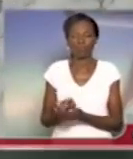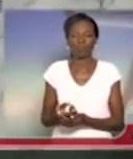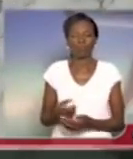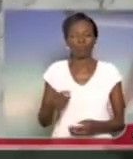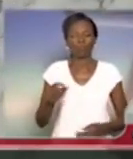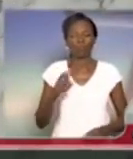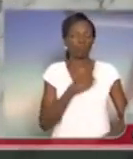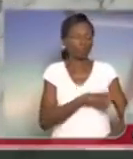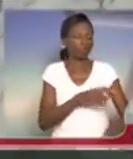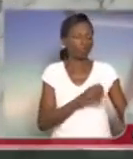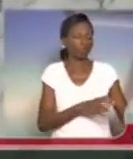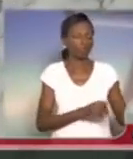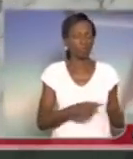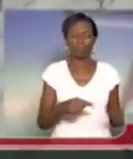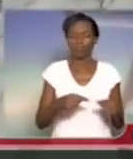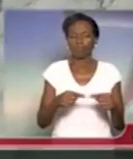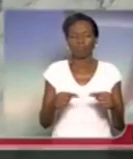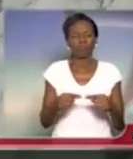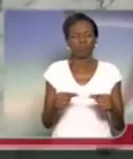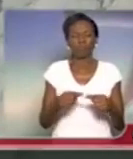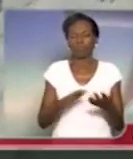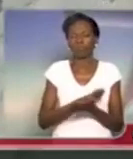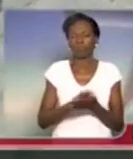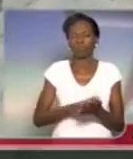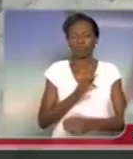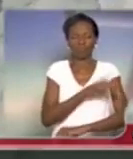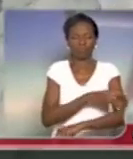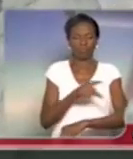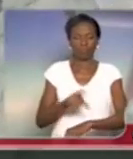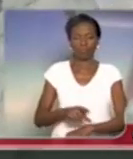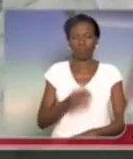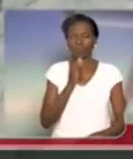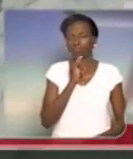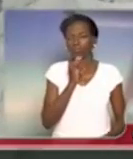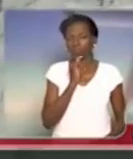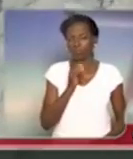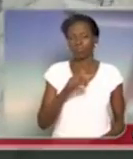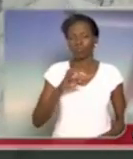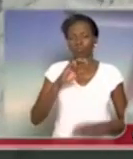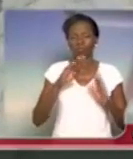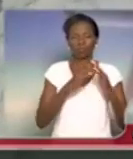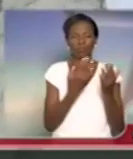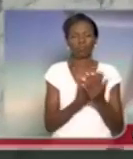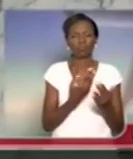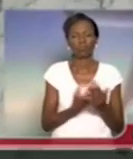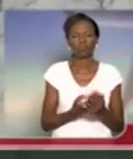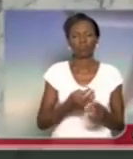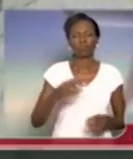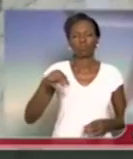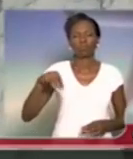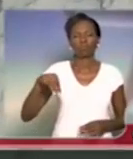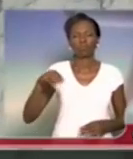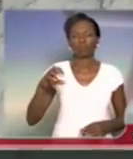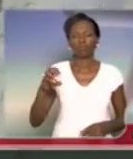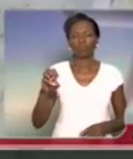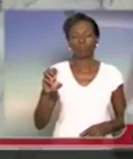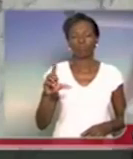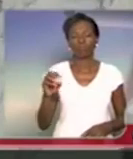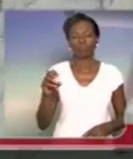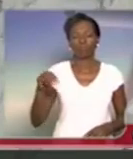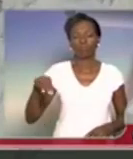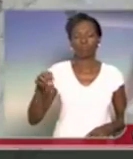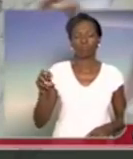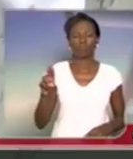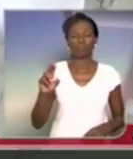tem nenhuma fundamentação pedagógica. E o exemplo maior é da Escola Estadual Mary Moraes, que uma escola da diretoria SU-1,